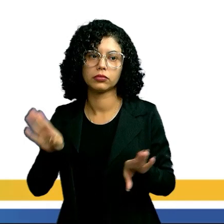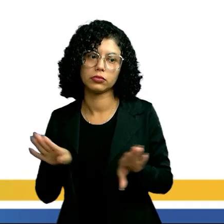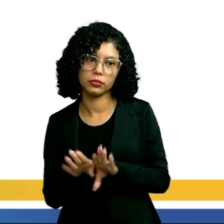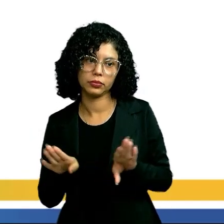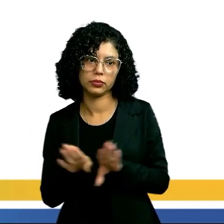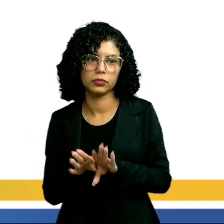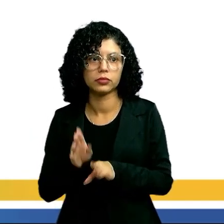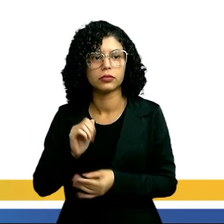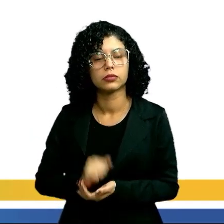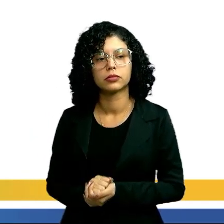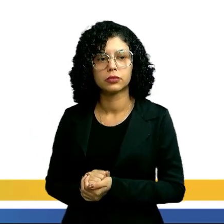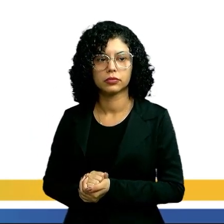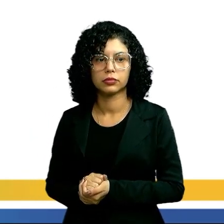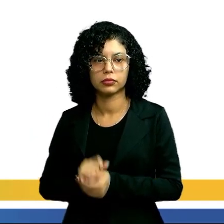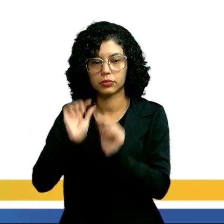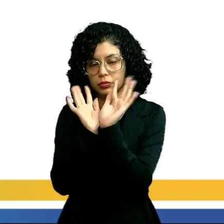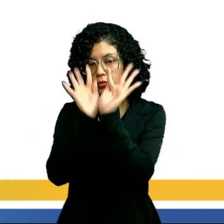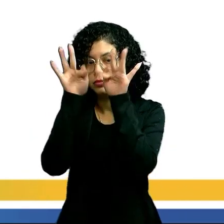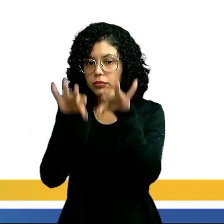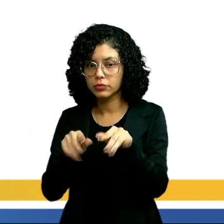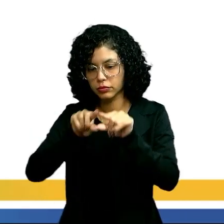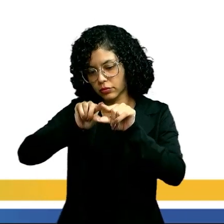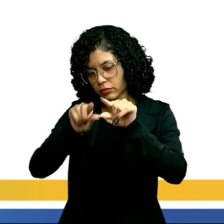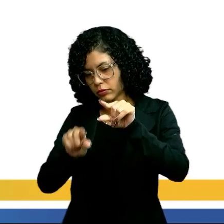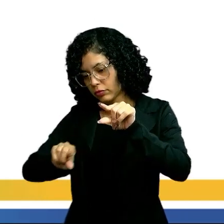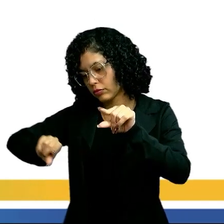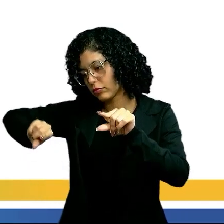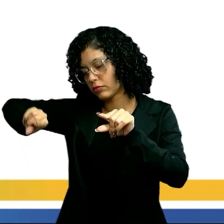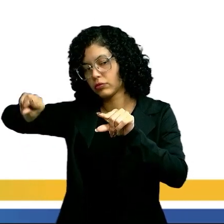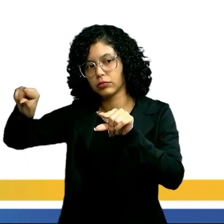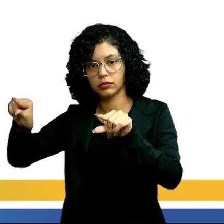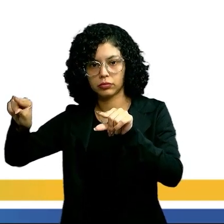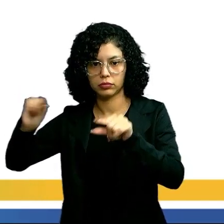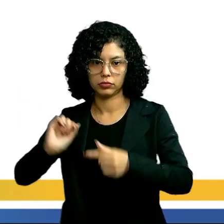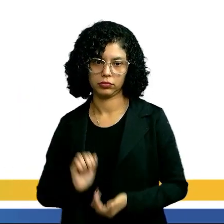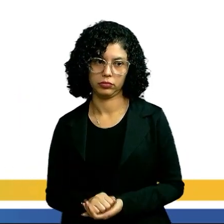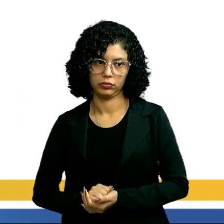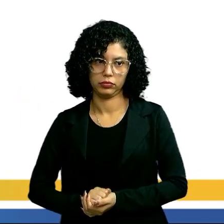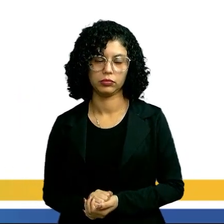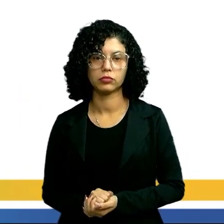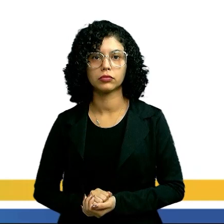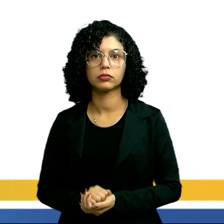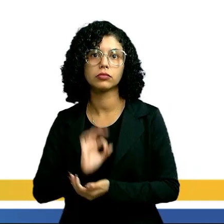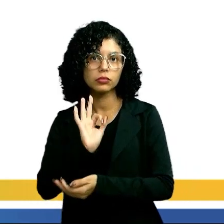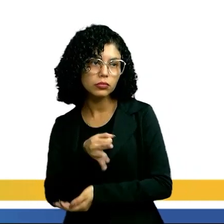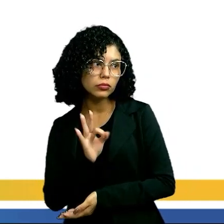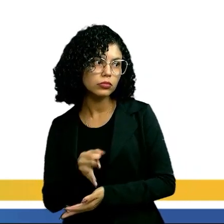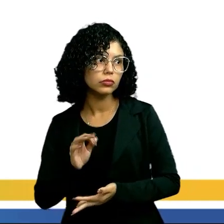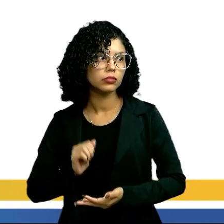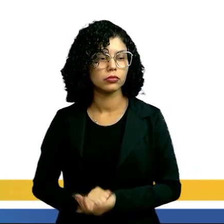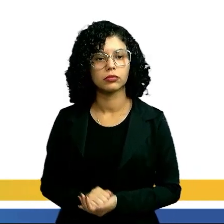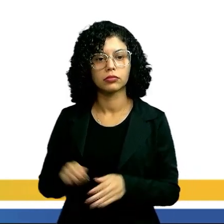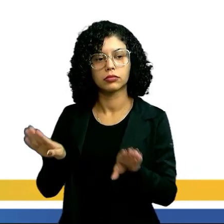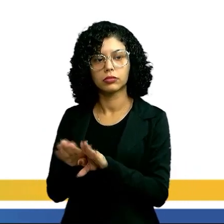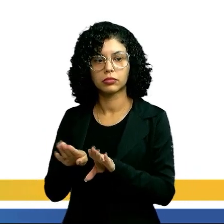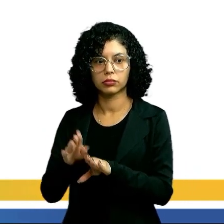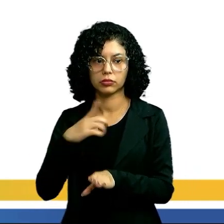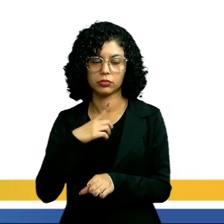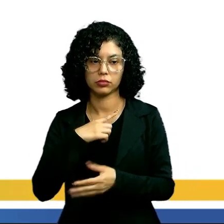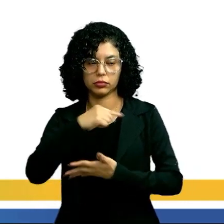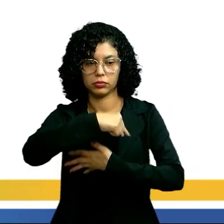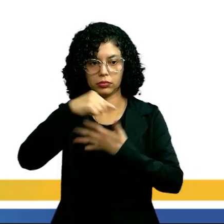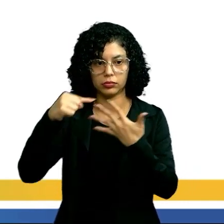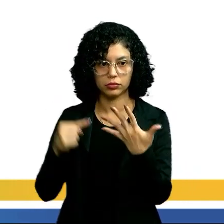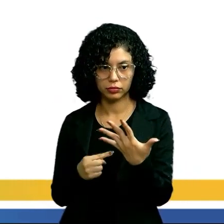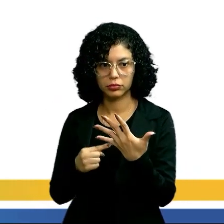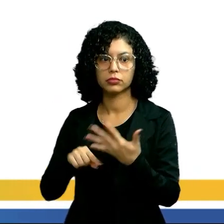E temos os metâmeros finais, que vai dar origem ao abdômen, tá? E aqui a gente tem um E5